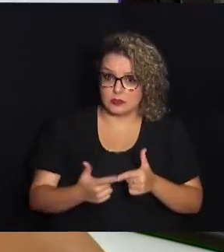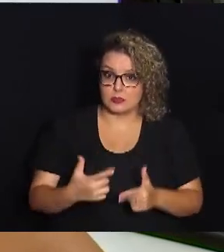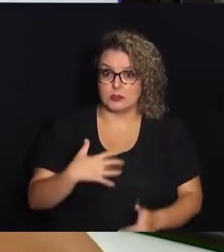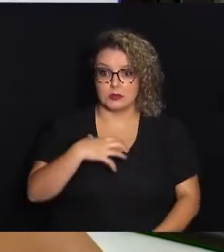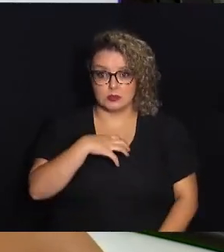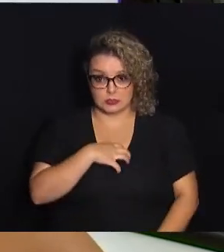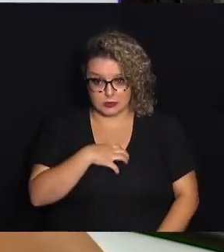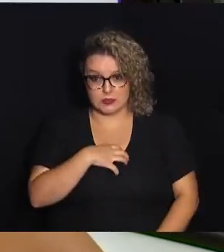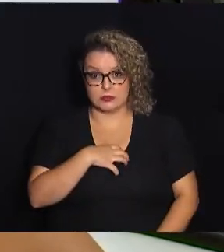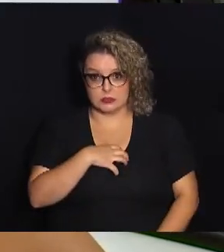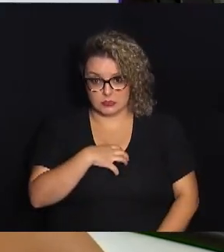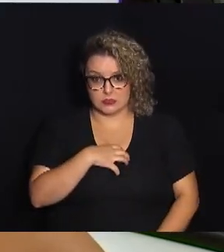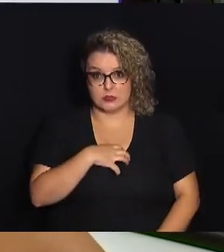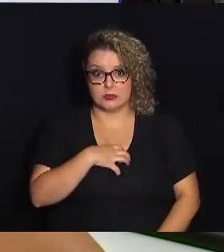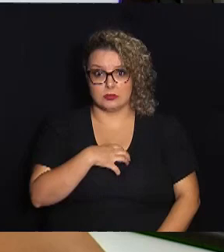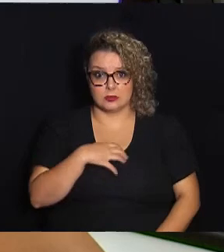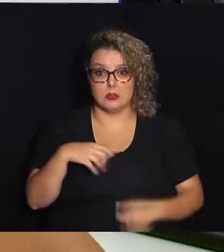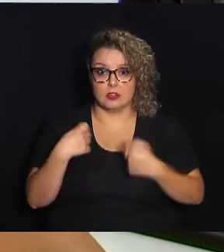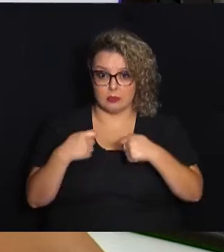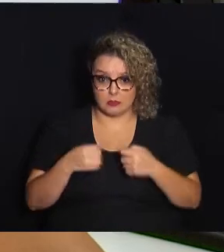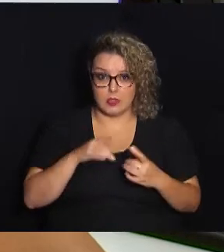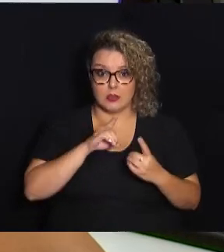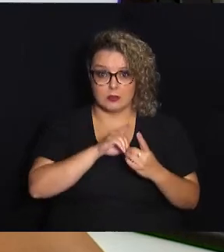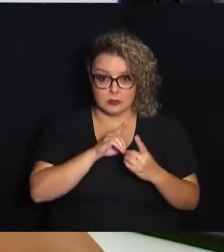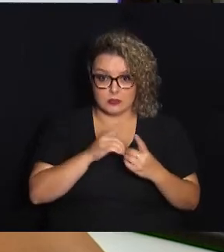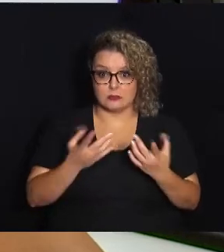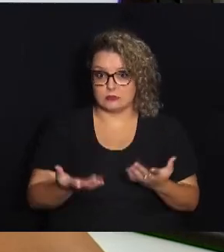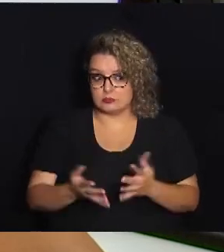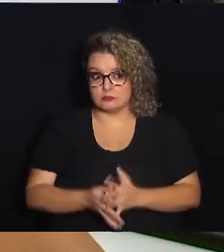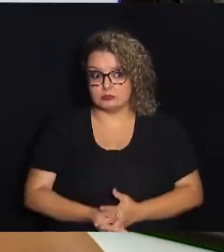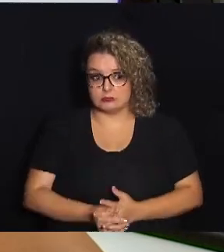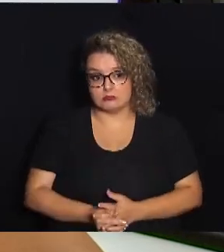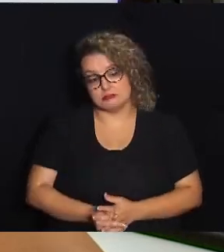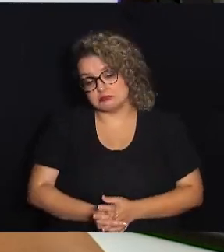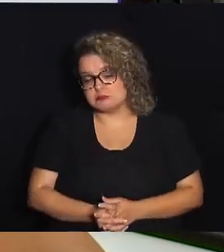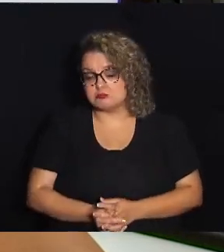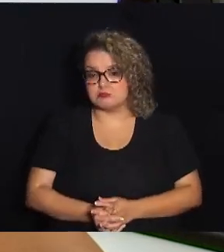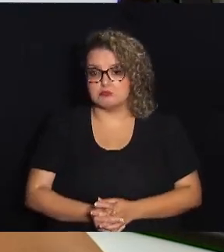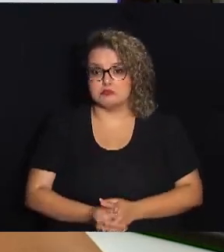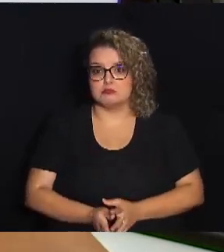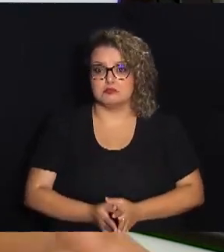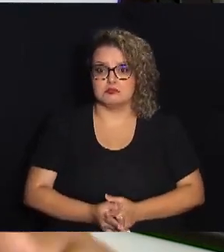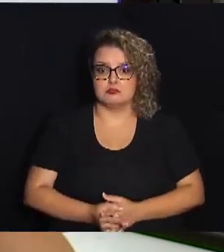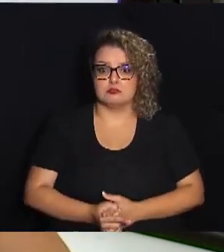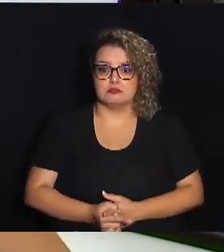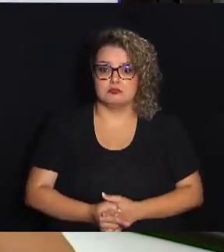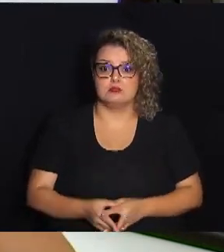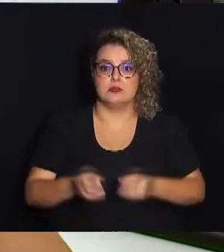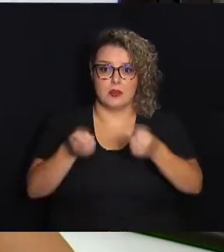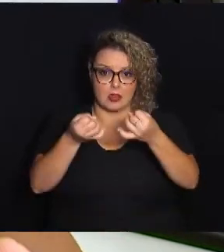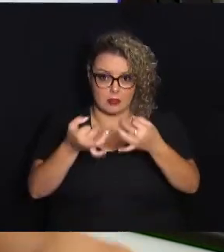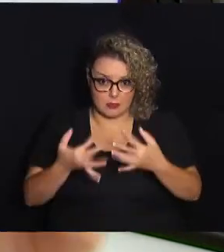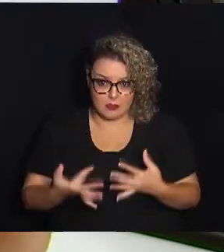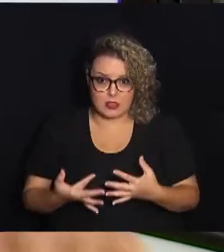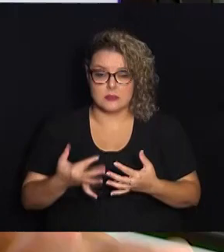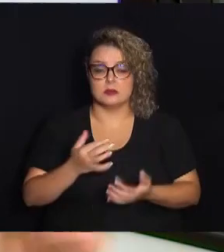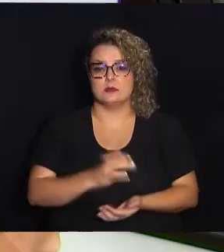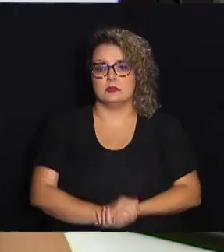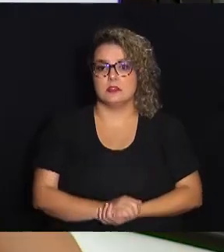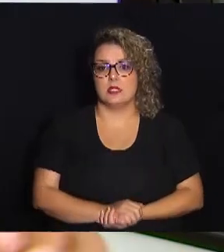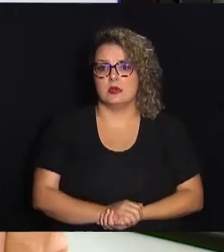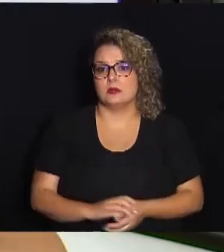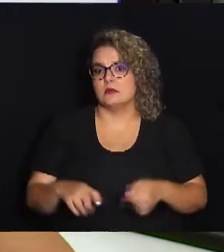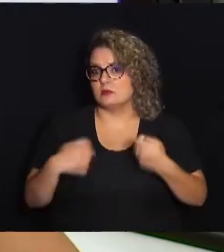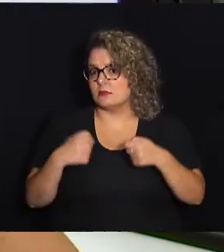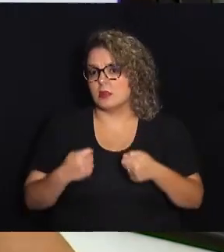eu expliquei o problema que eu estou sentindo, que eu preciso de atendimento e ele foi me dando